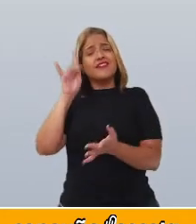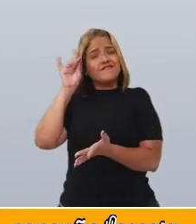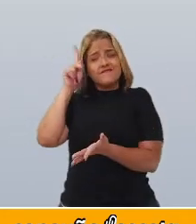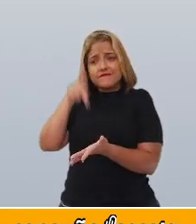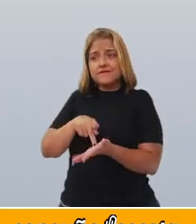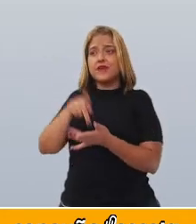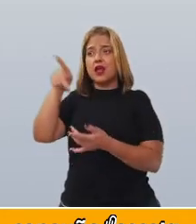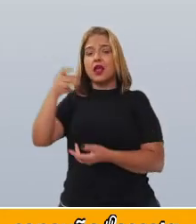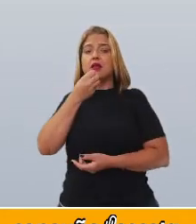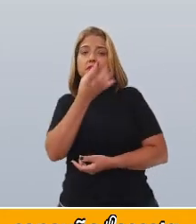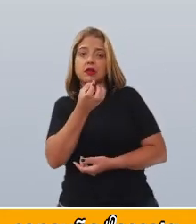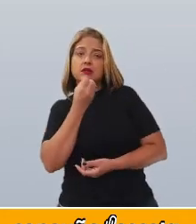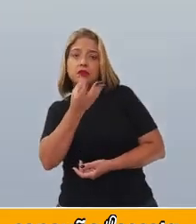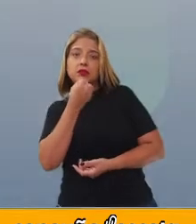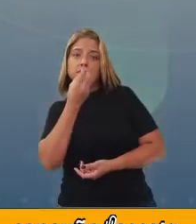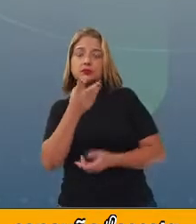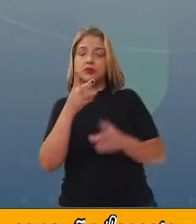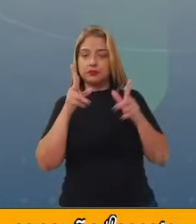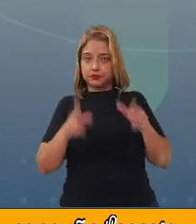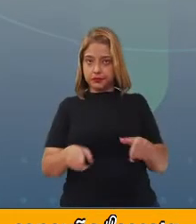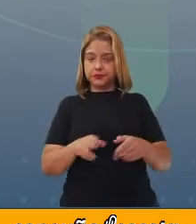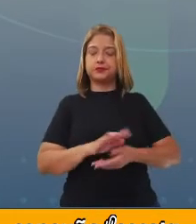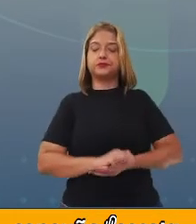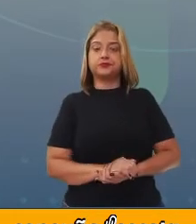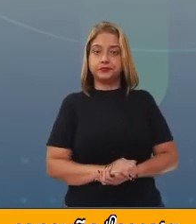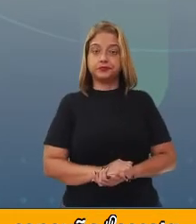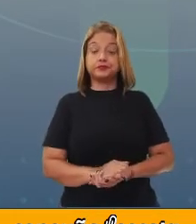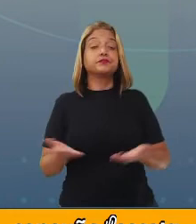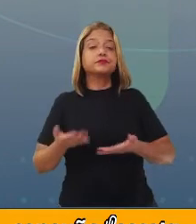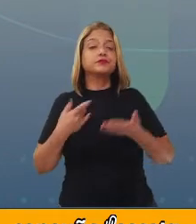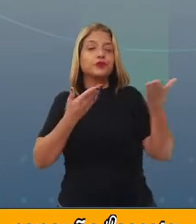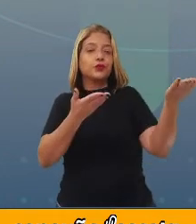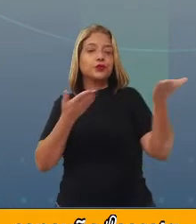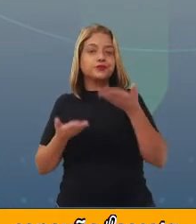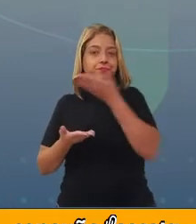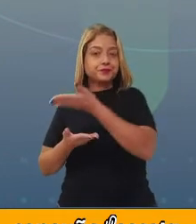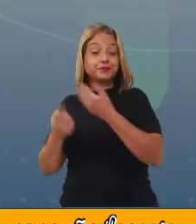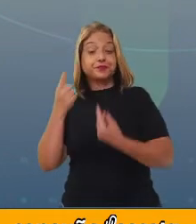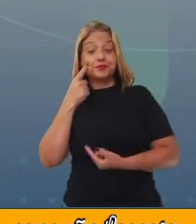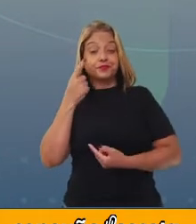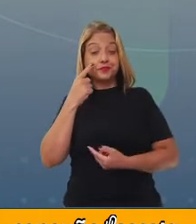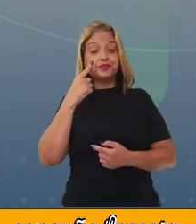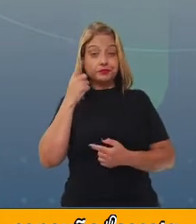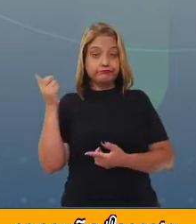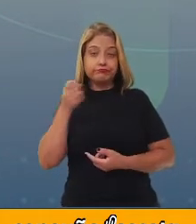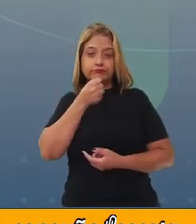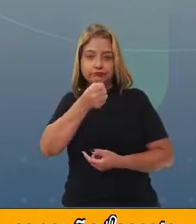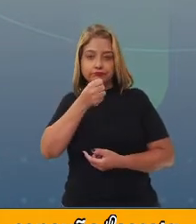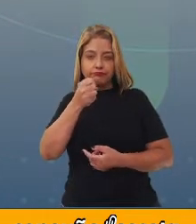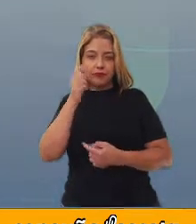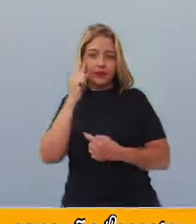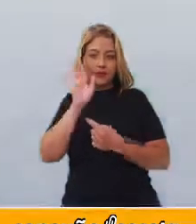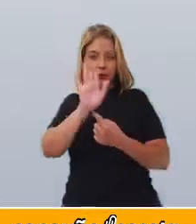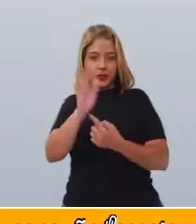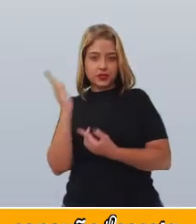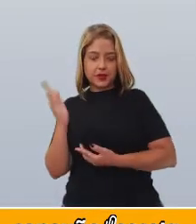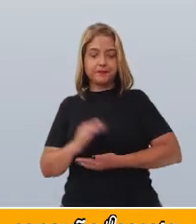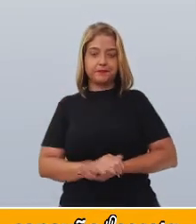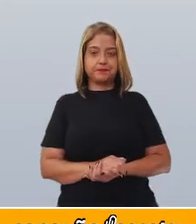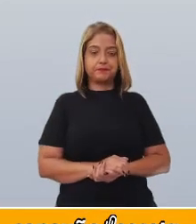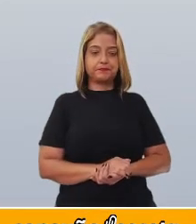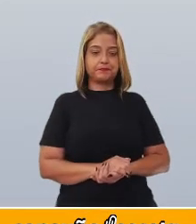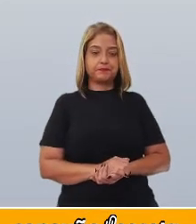entre aspas. Vou convidar você a ler comigo, então, uma entrevista. Nós temos aqui